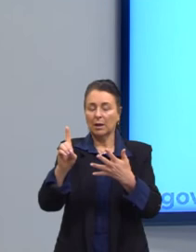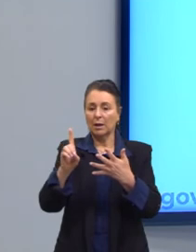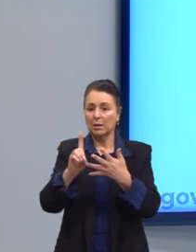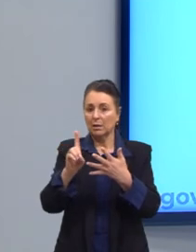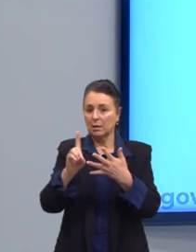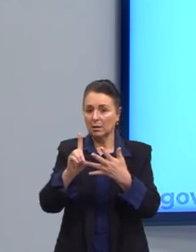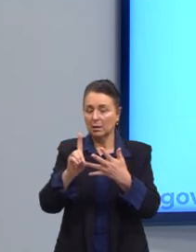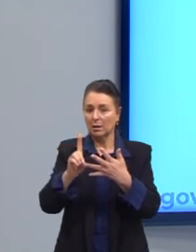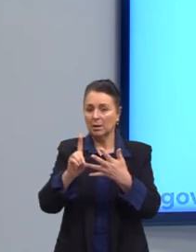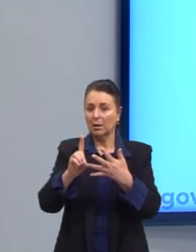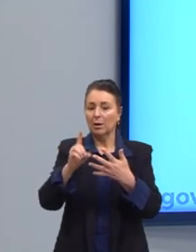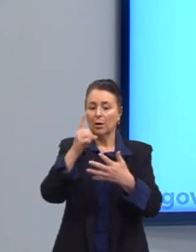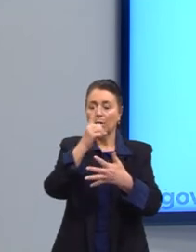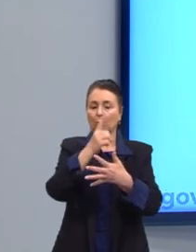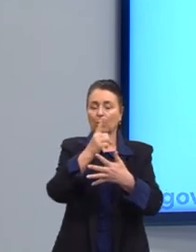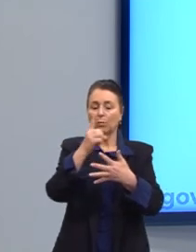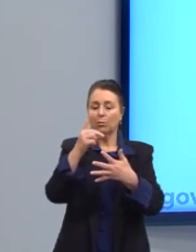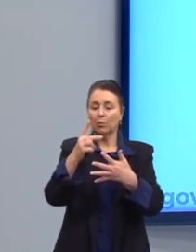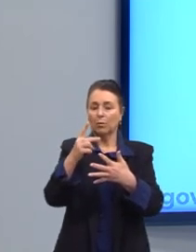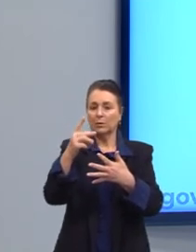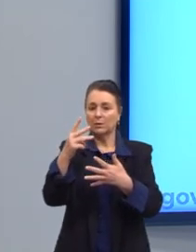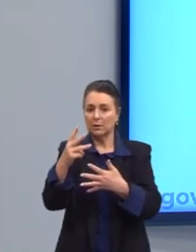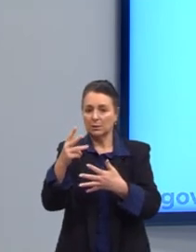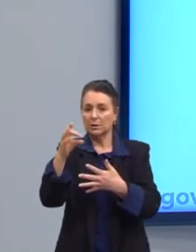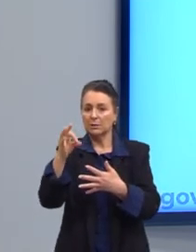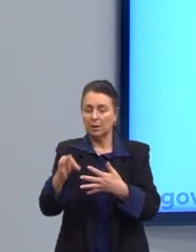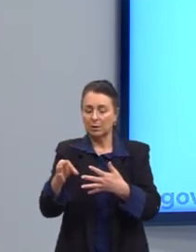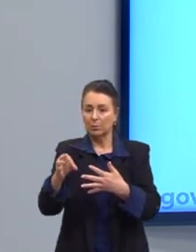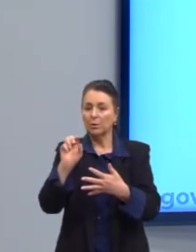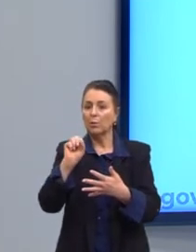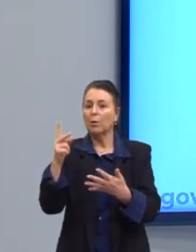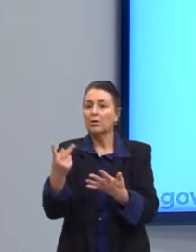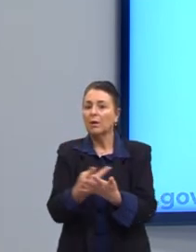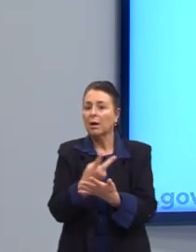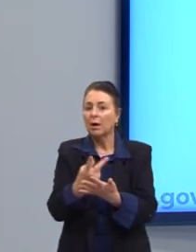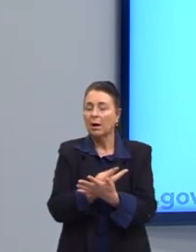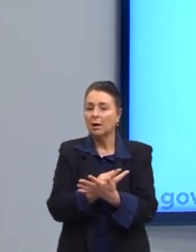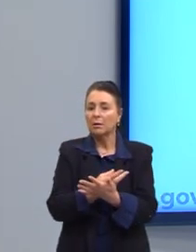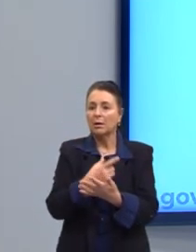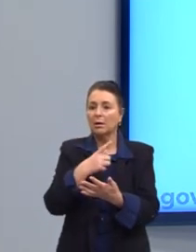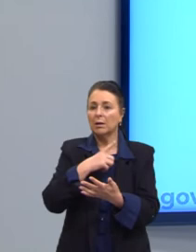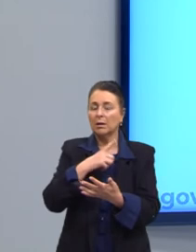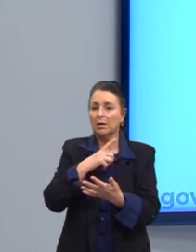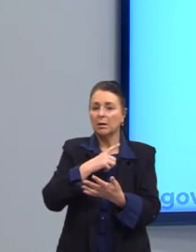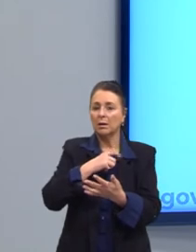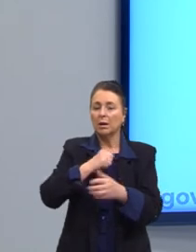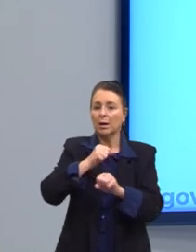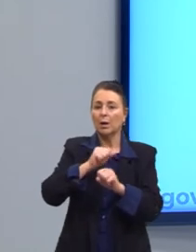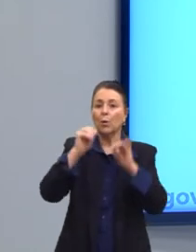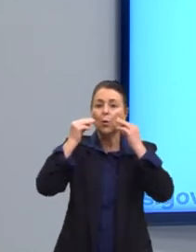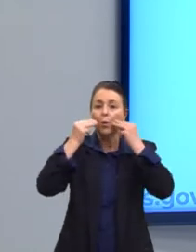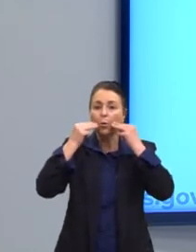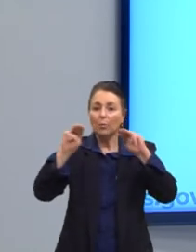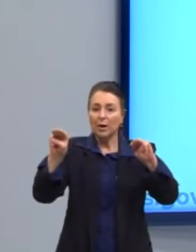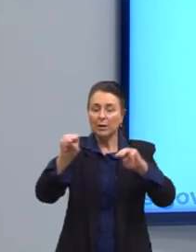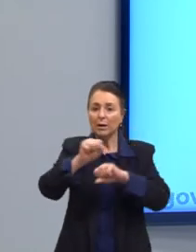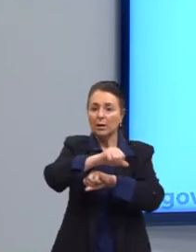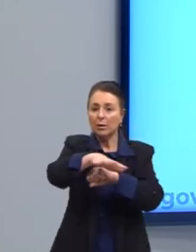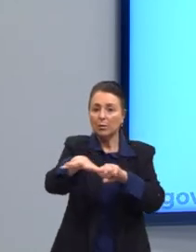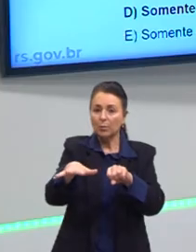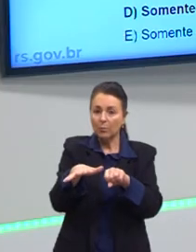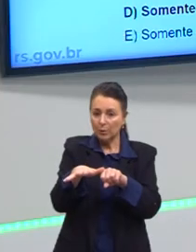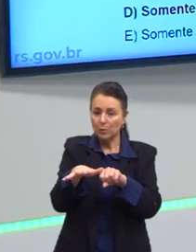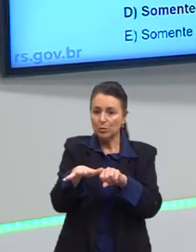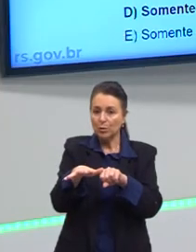afirmativa 1, 2 e 3 são as corretas e a errada é essa aqui, que o marketing e a mídia não atua na questão do consumo,